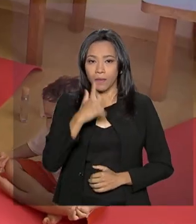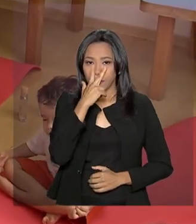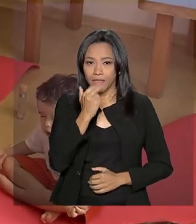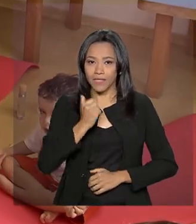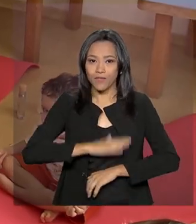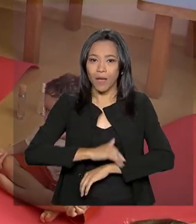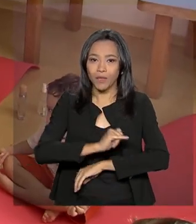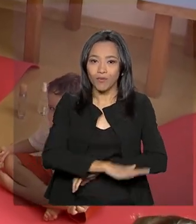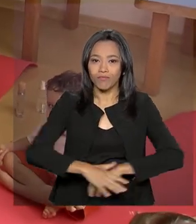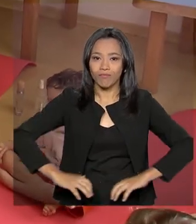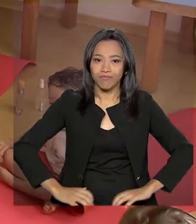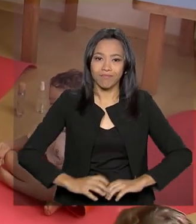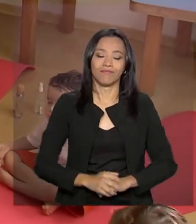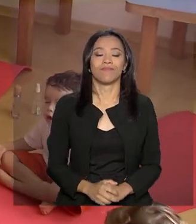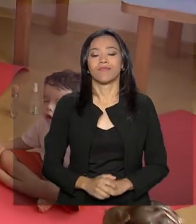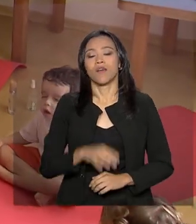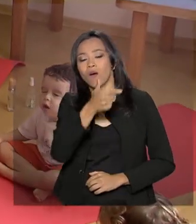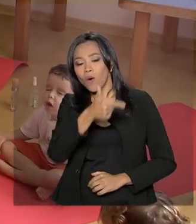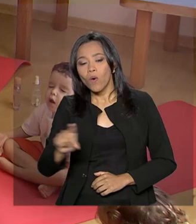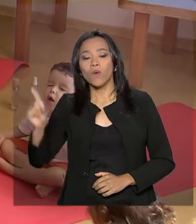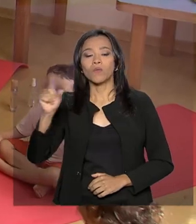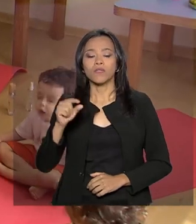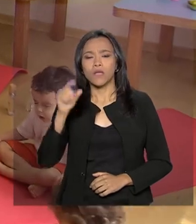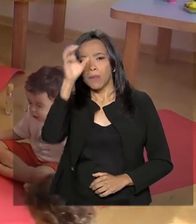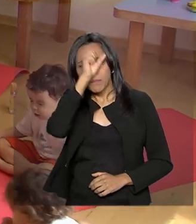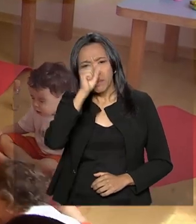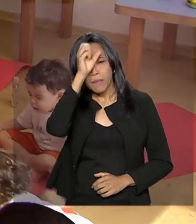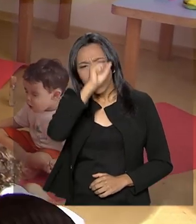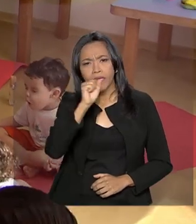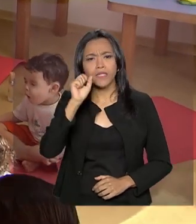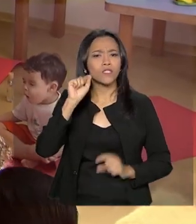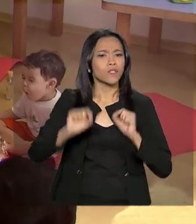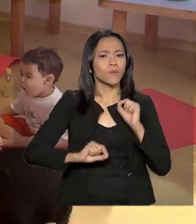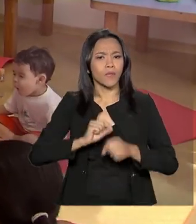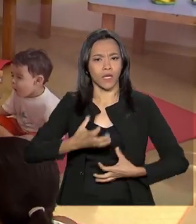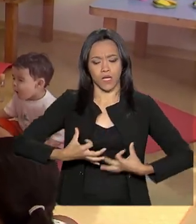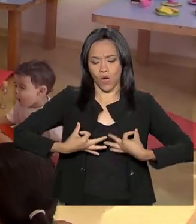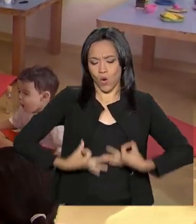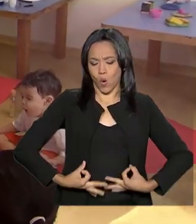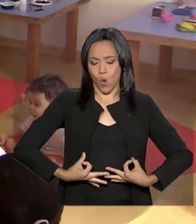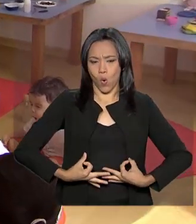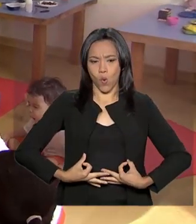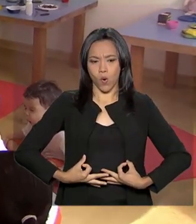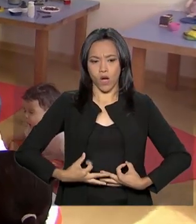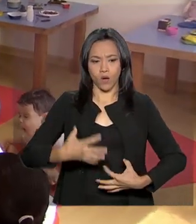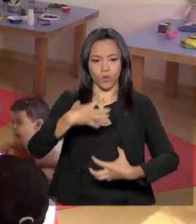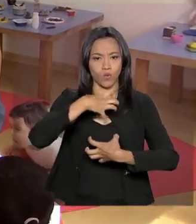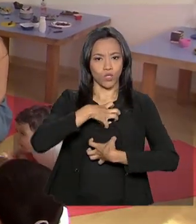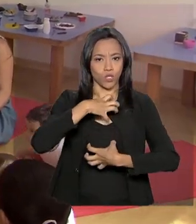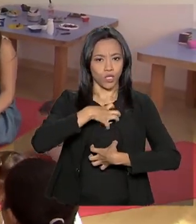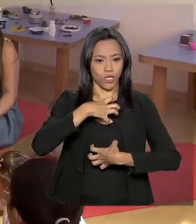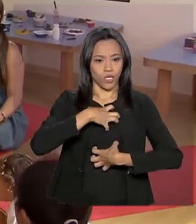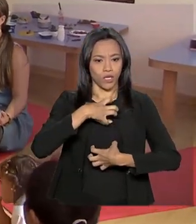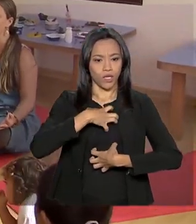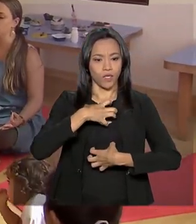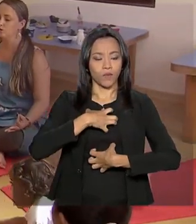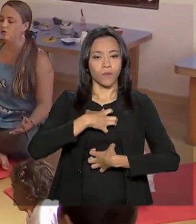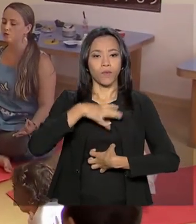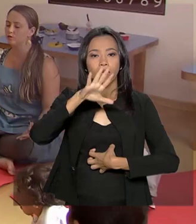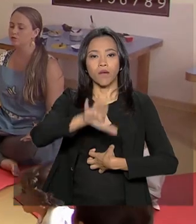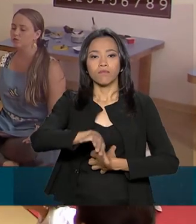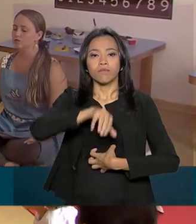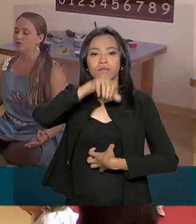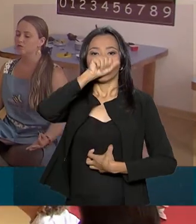Entre uma atividade e outra, as crianças aprendem os conceitos de yoga. As posturas e o cuidado com a respiração